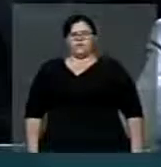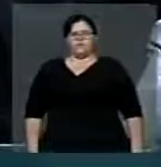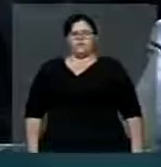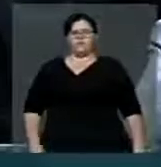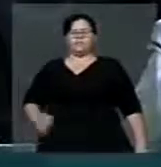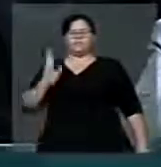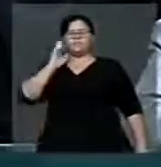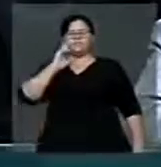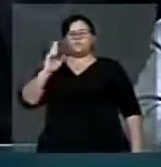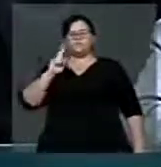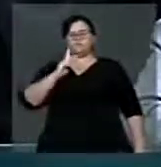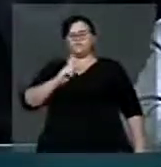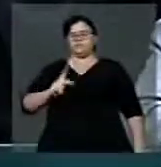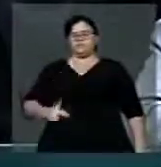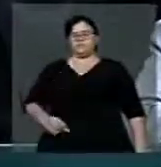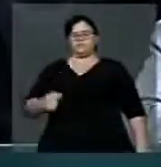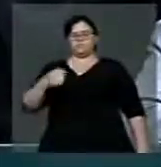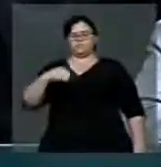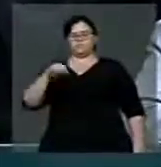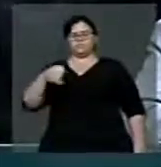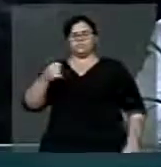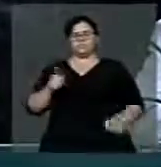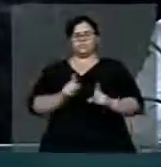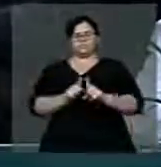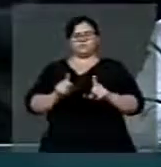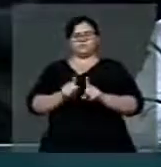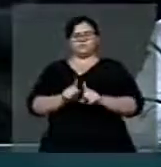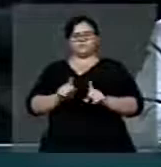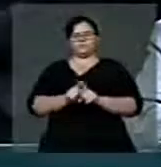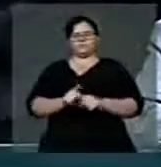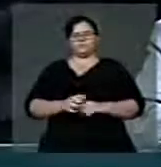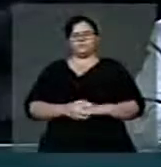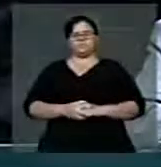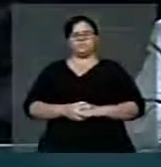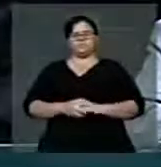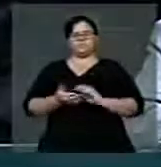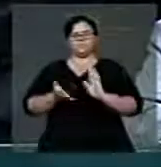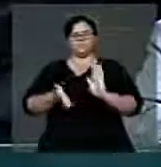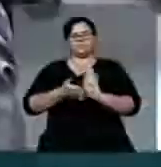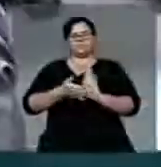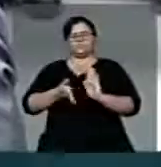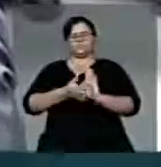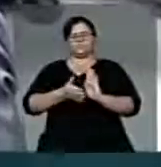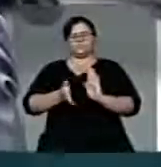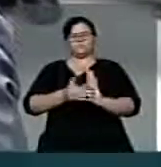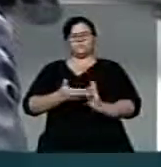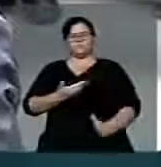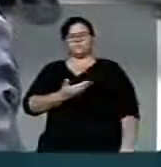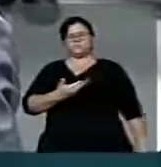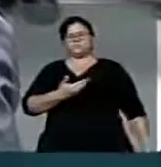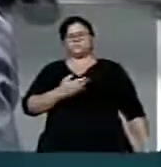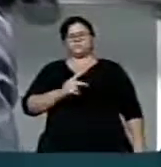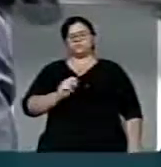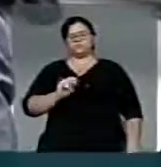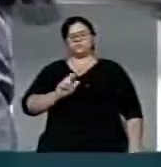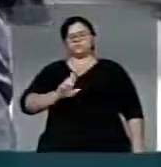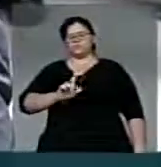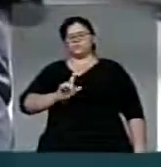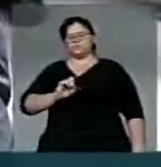Gostaria de aproveitar a oportunidade também, Sr. Presidente, parabenizar o nobre companheiro deputado Paulo Teixeira,